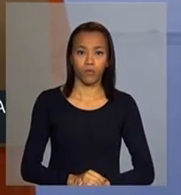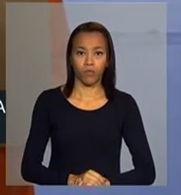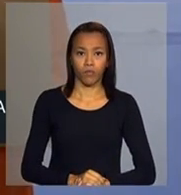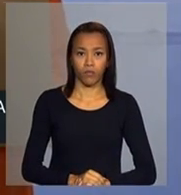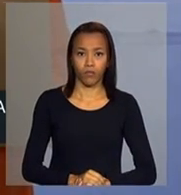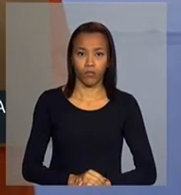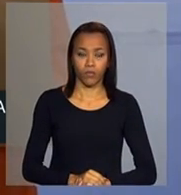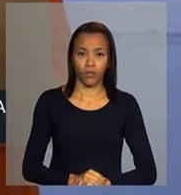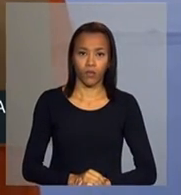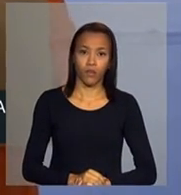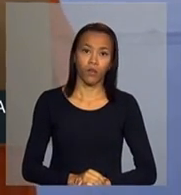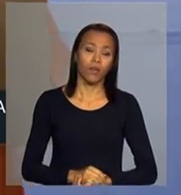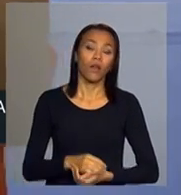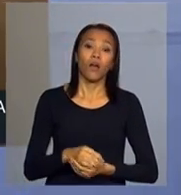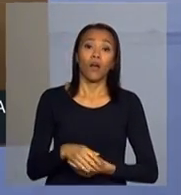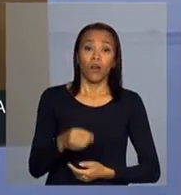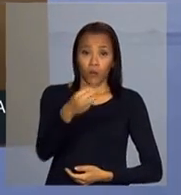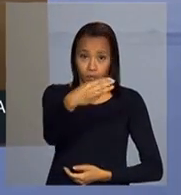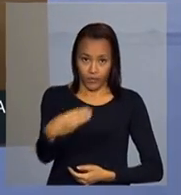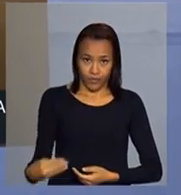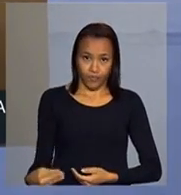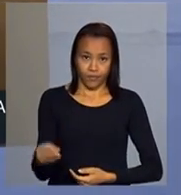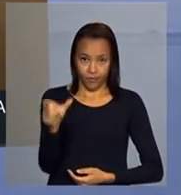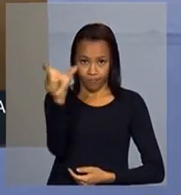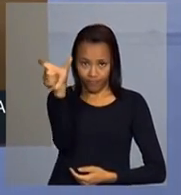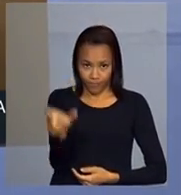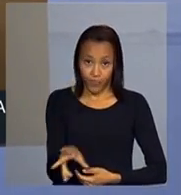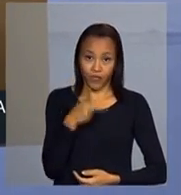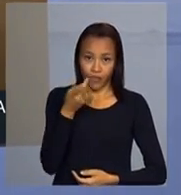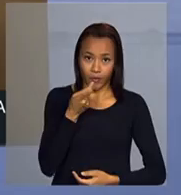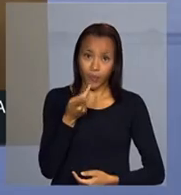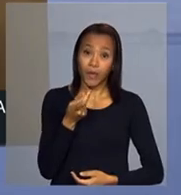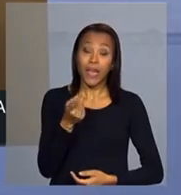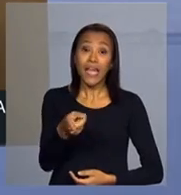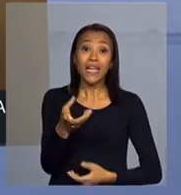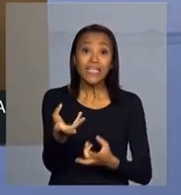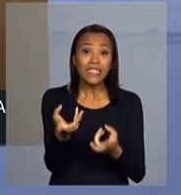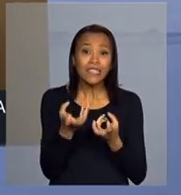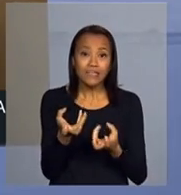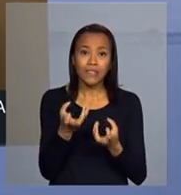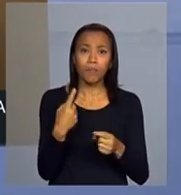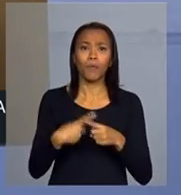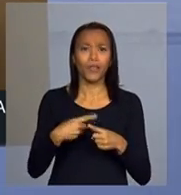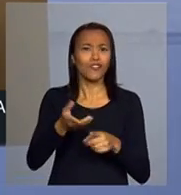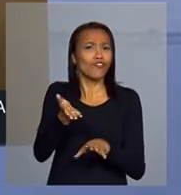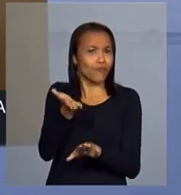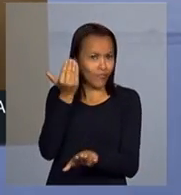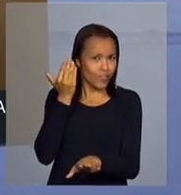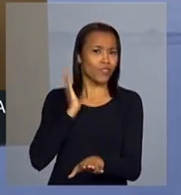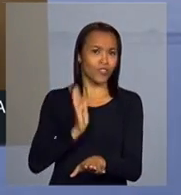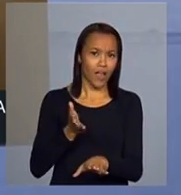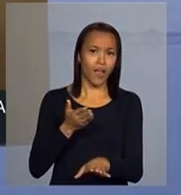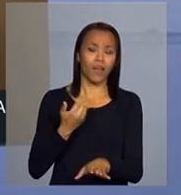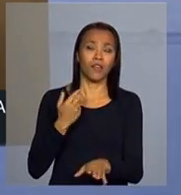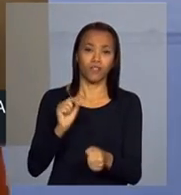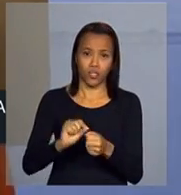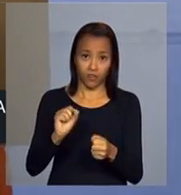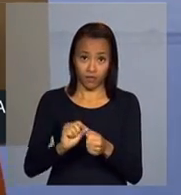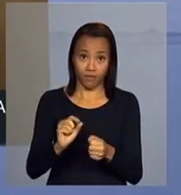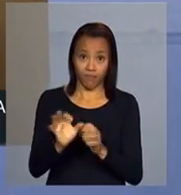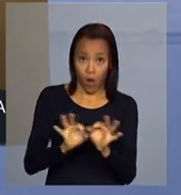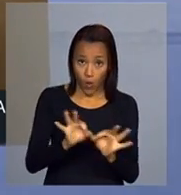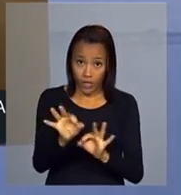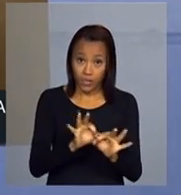O ministro defendeu, porque tinha previsto uma ferrovia que nós vamos manter, que